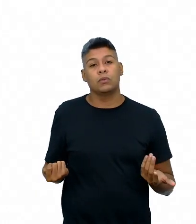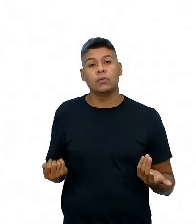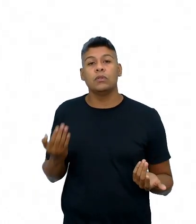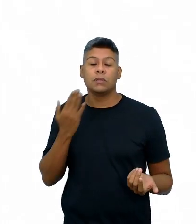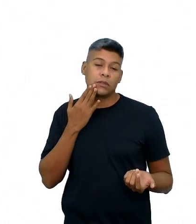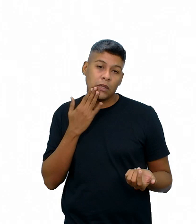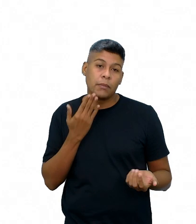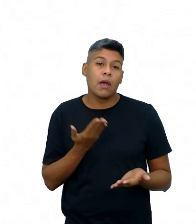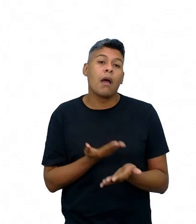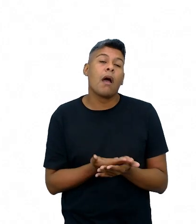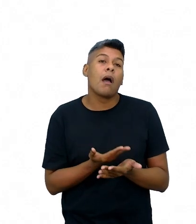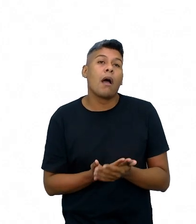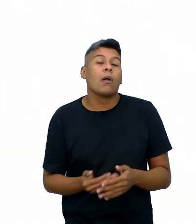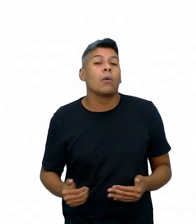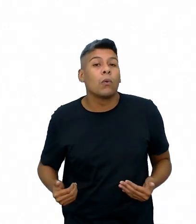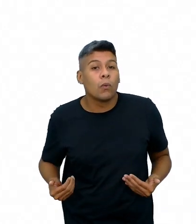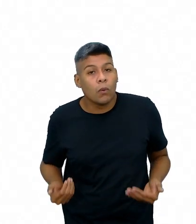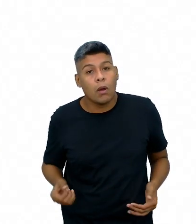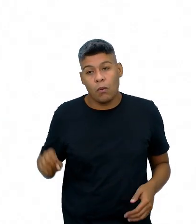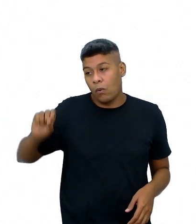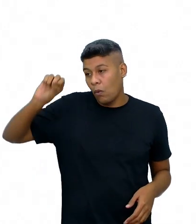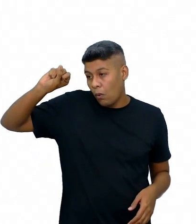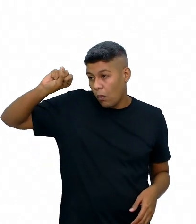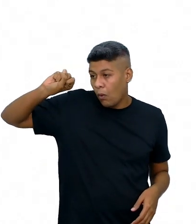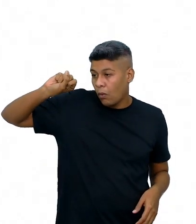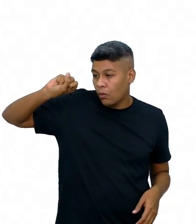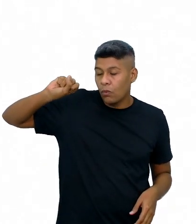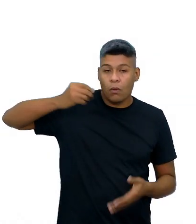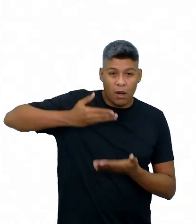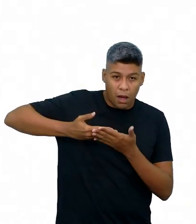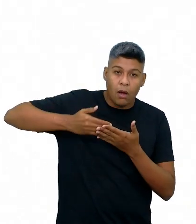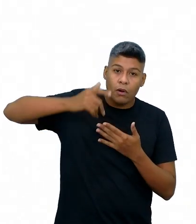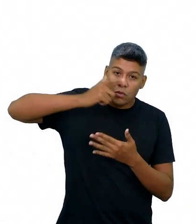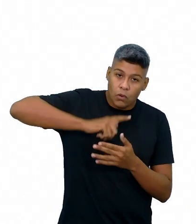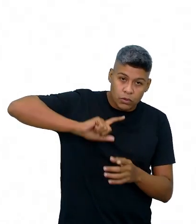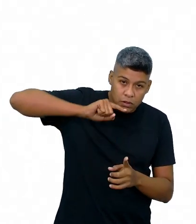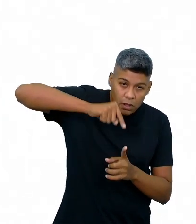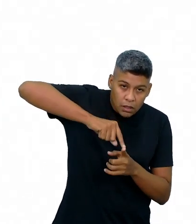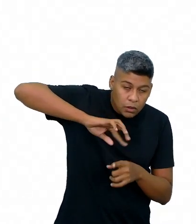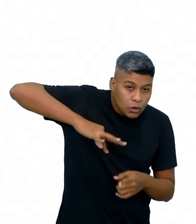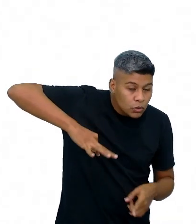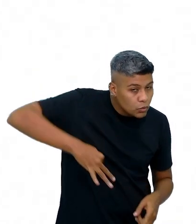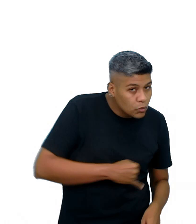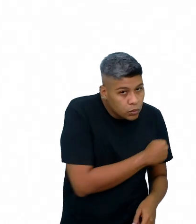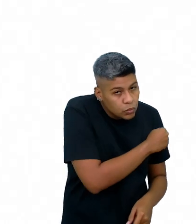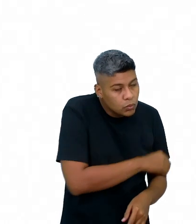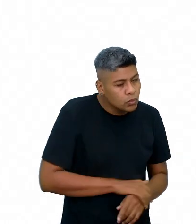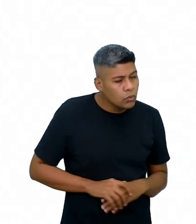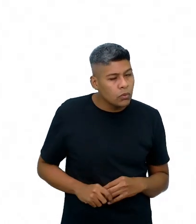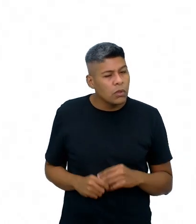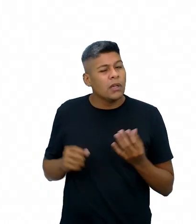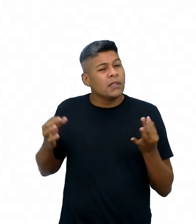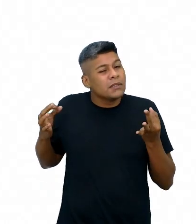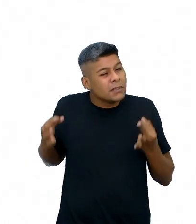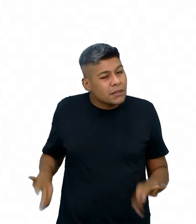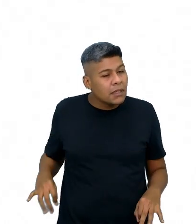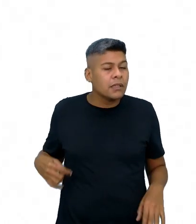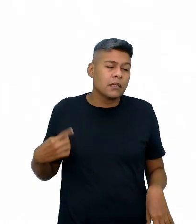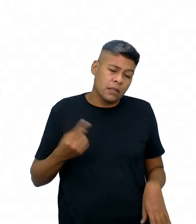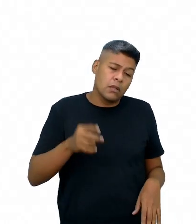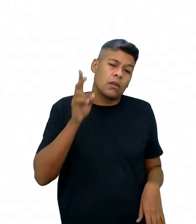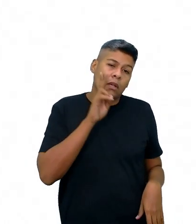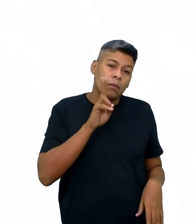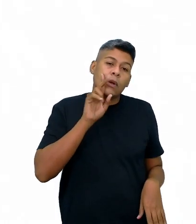conjunto só de aulas, por exemplo, em oito aulas, eu consigo atingir todos esses objetivos? Com certeza nós vamos lembrar